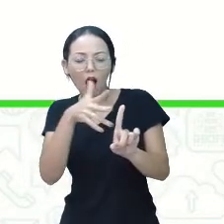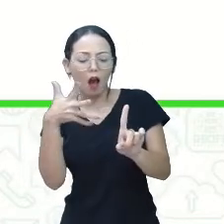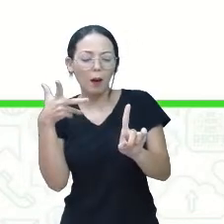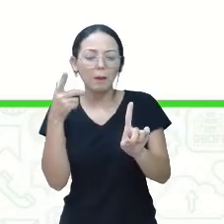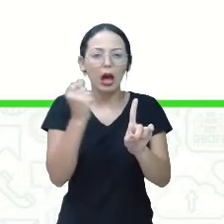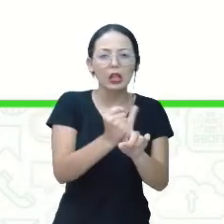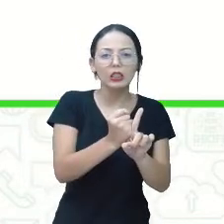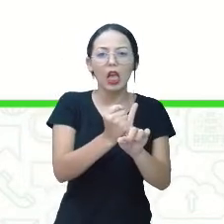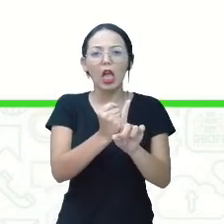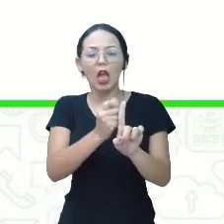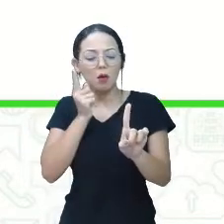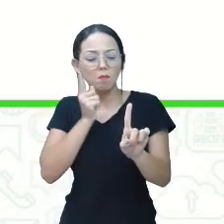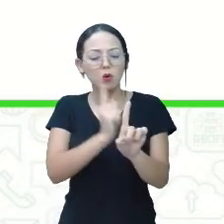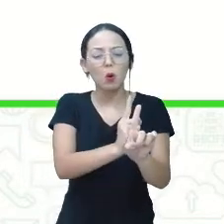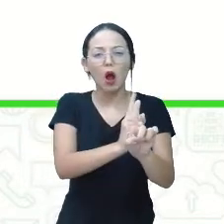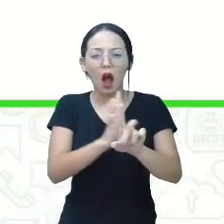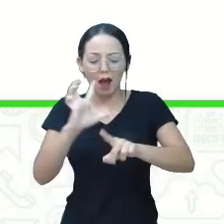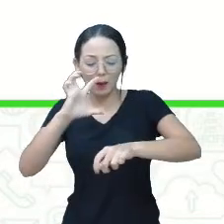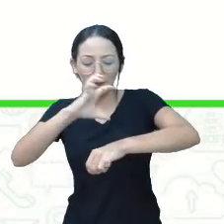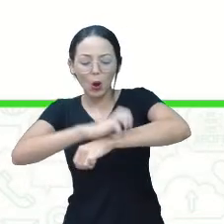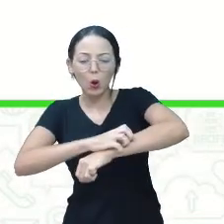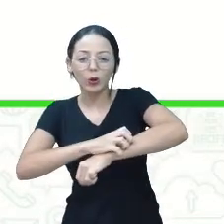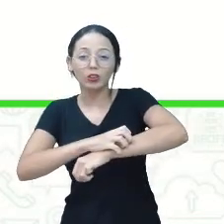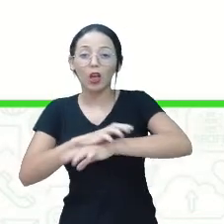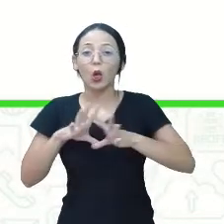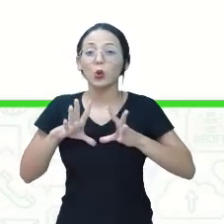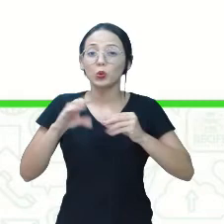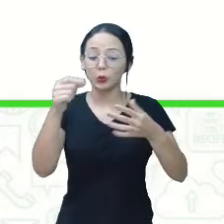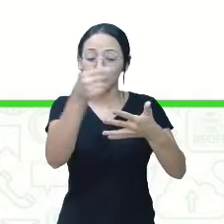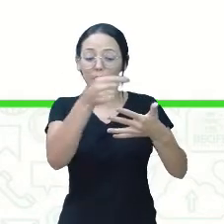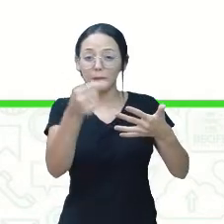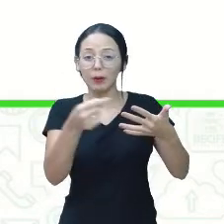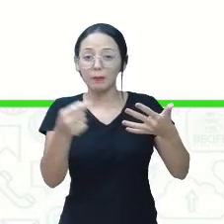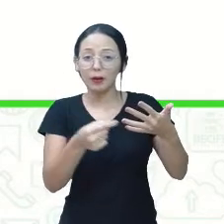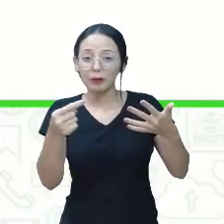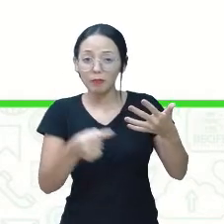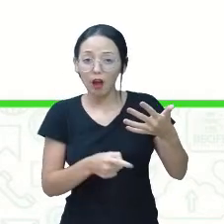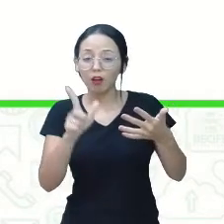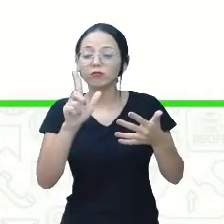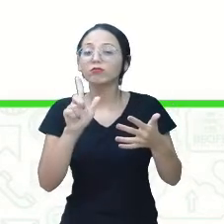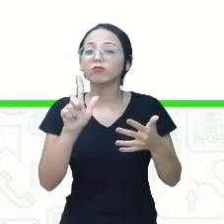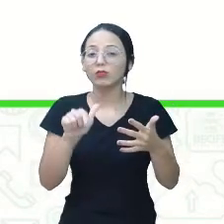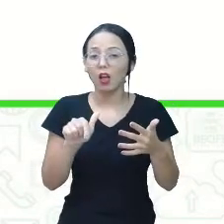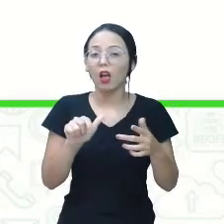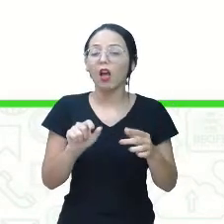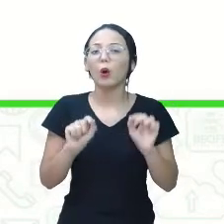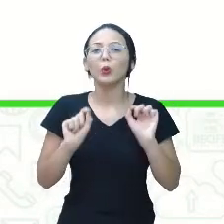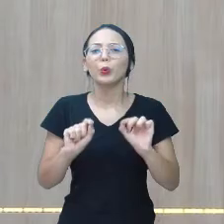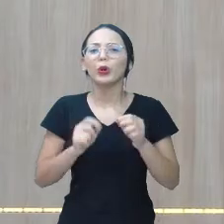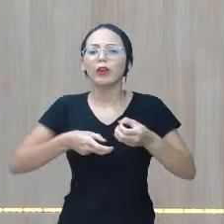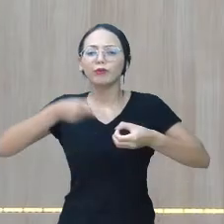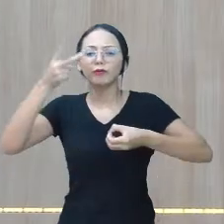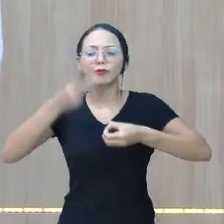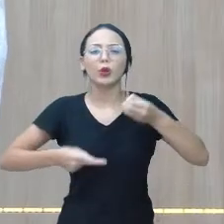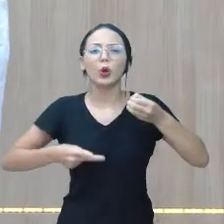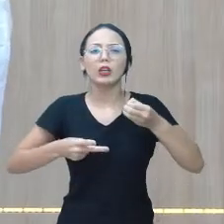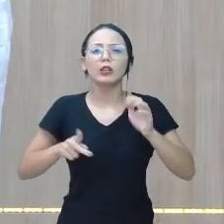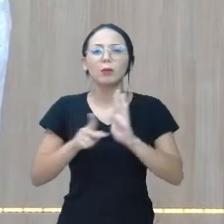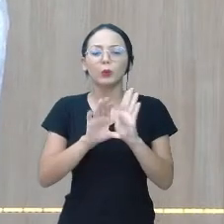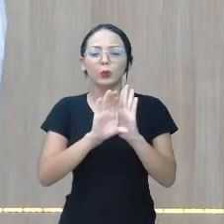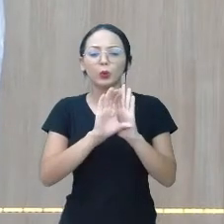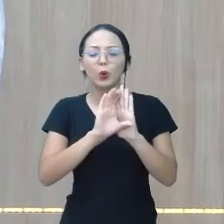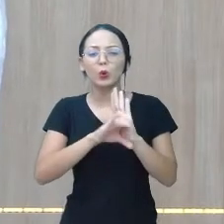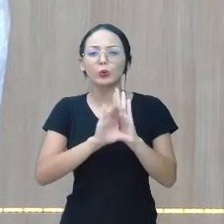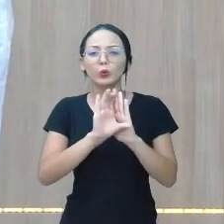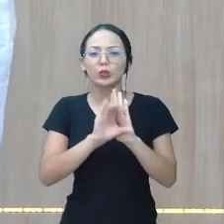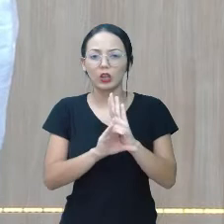empurrar, morder, todos esses atos de violência se encaixam na definição